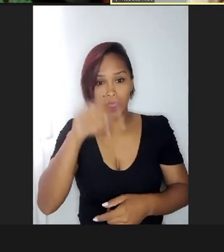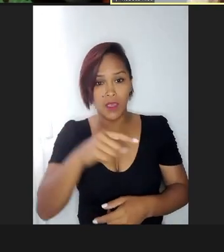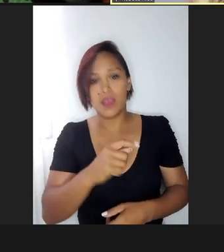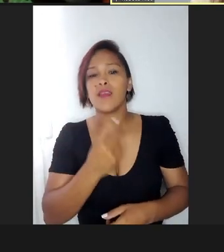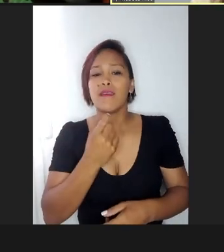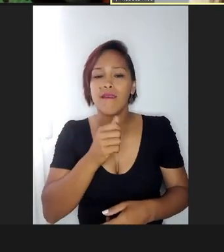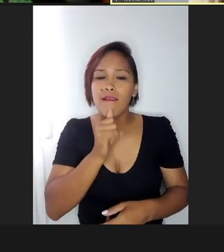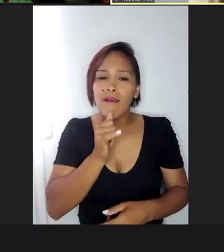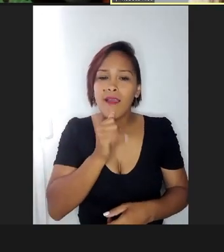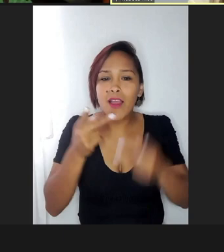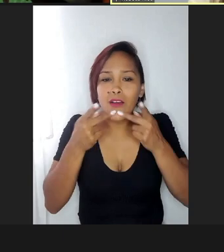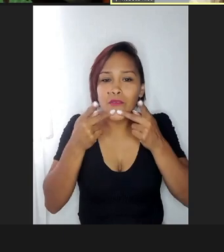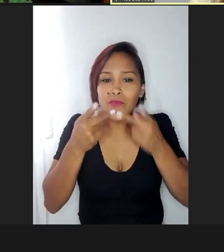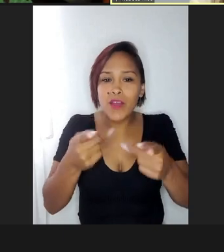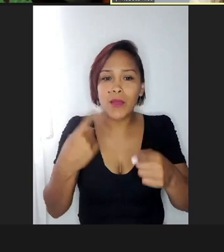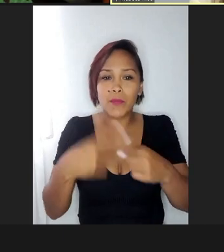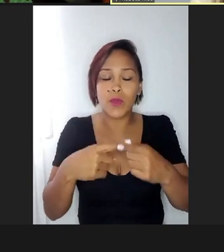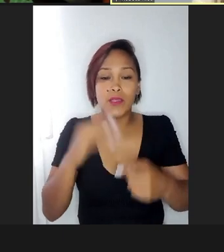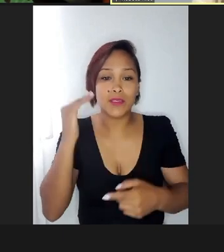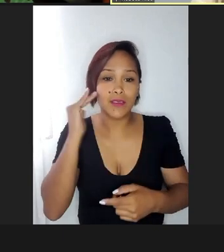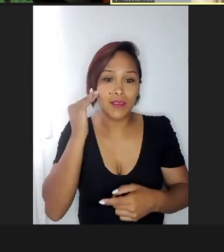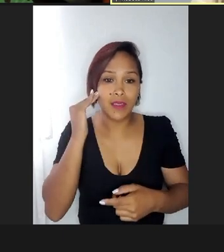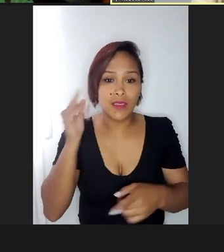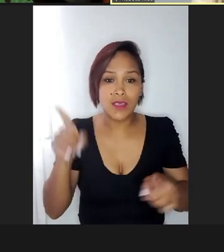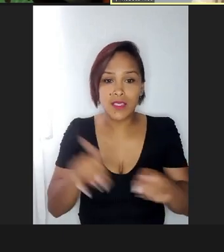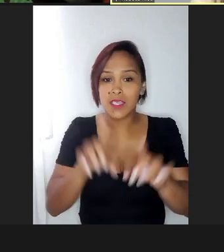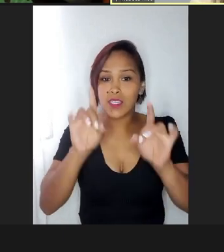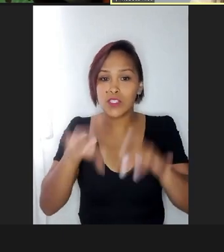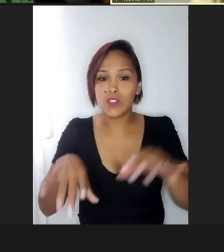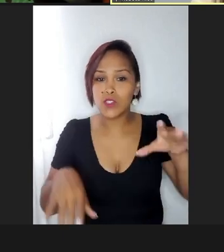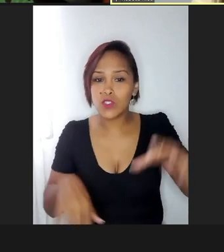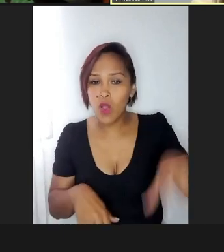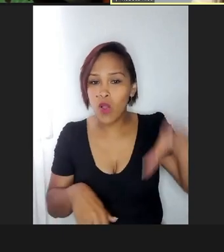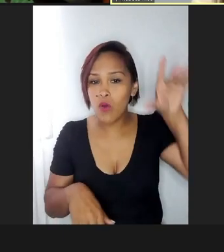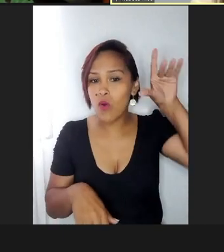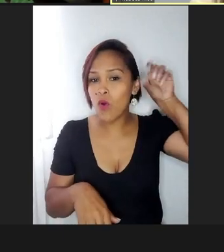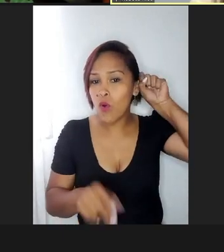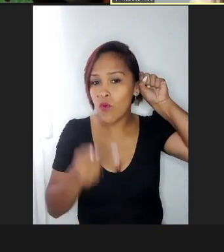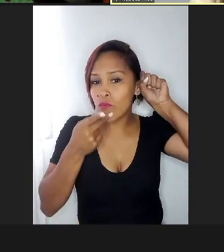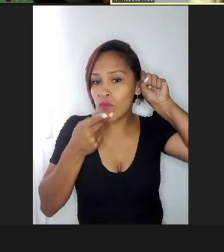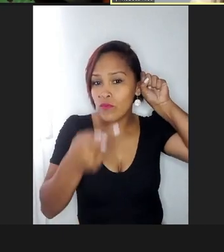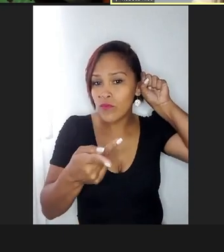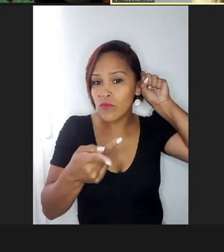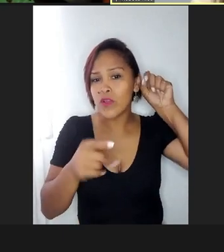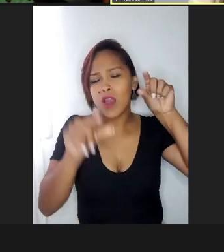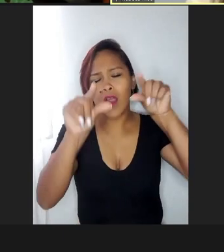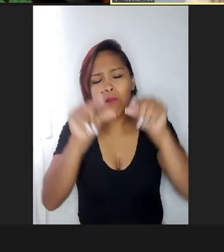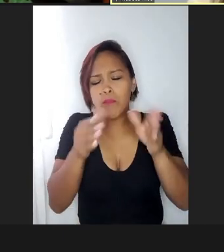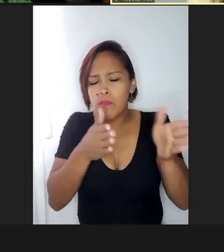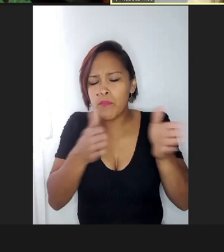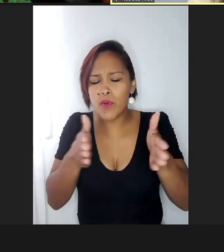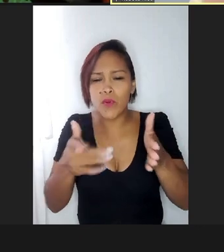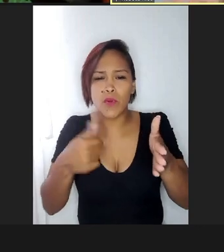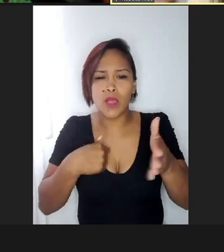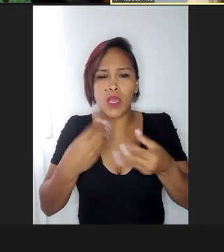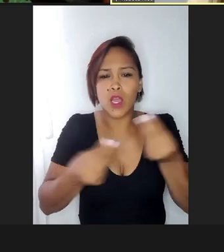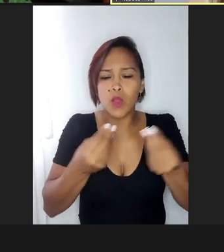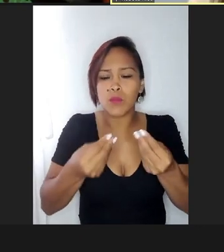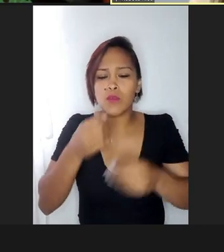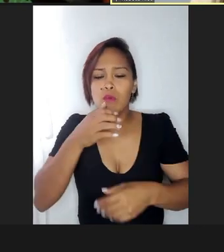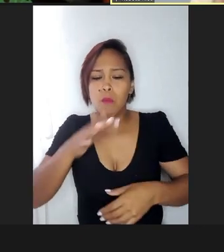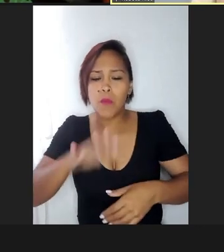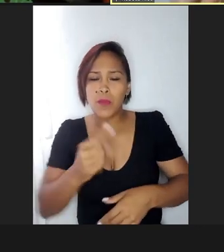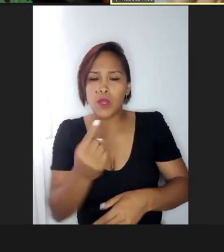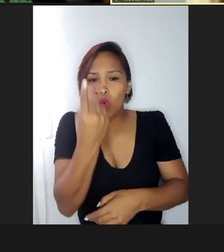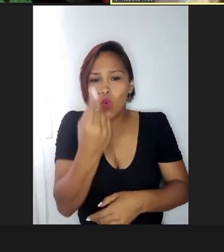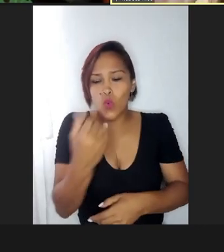assim, porque eu queria que você entendesse que o João só escuta e fala há muito pouco tempo, ele é como se ele fosse uma criança de um aninho,